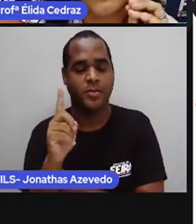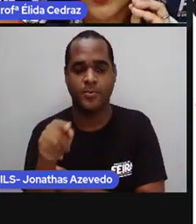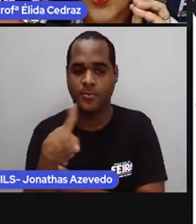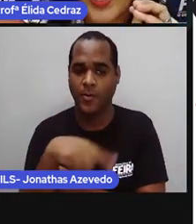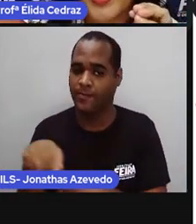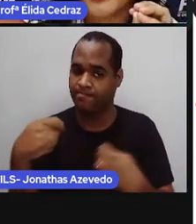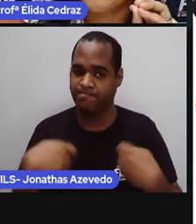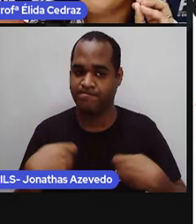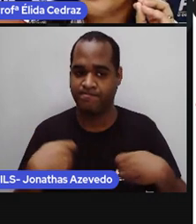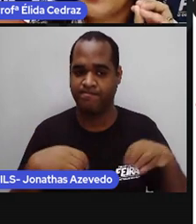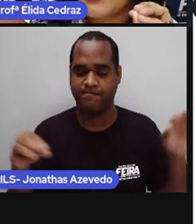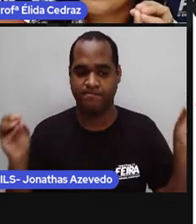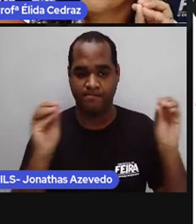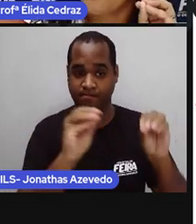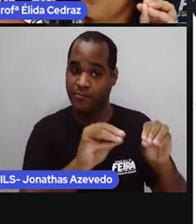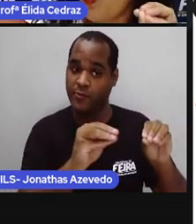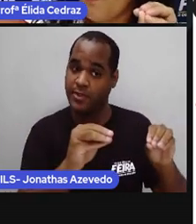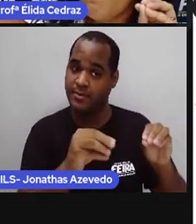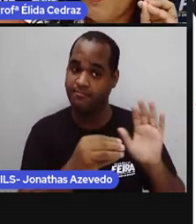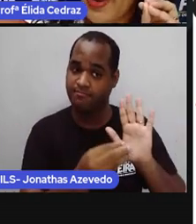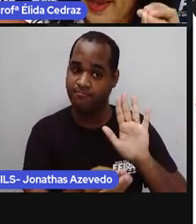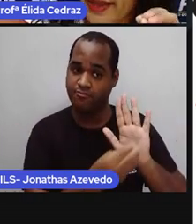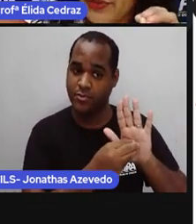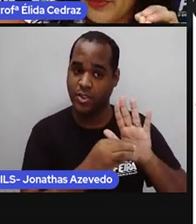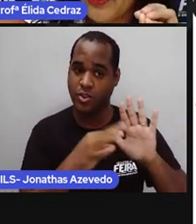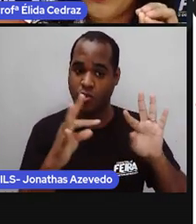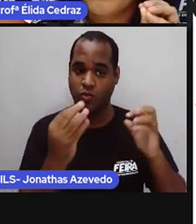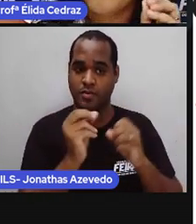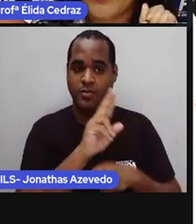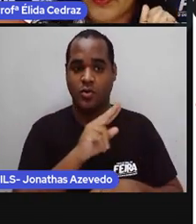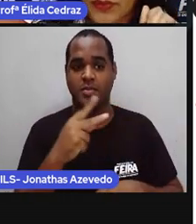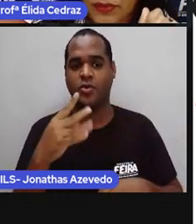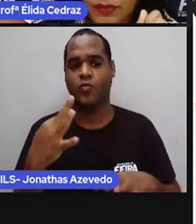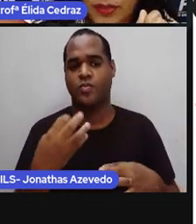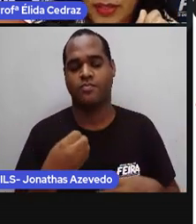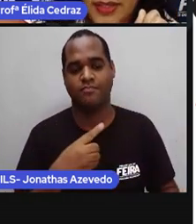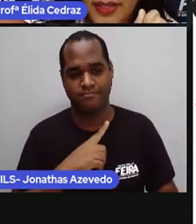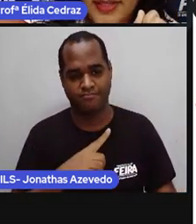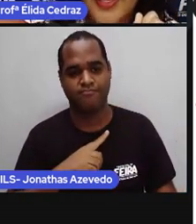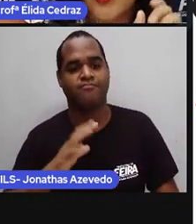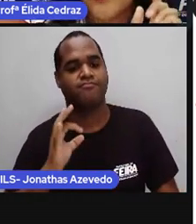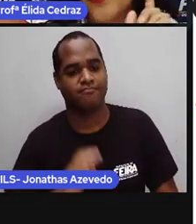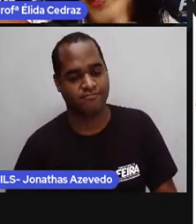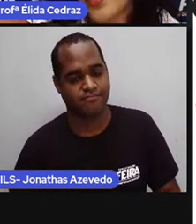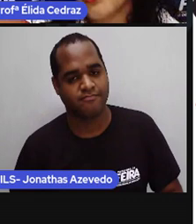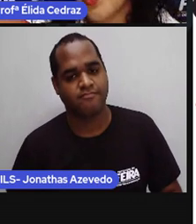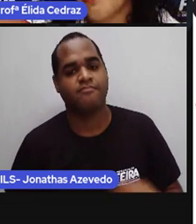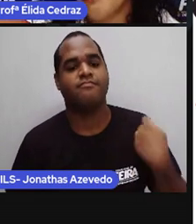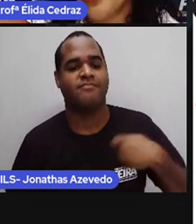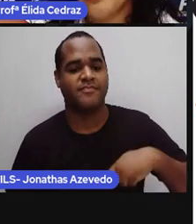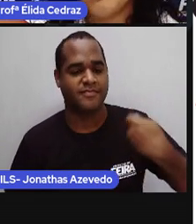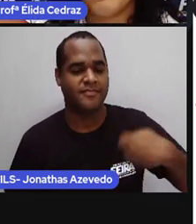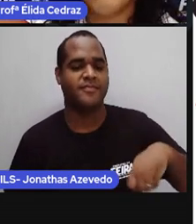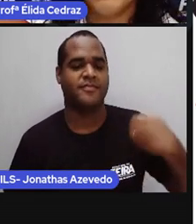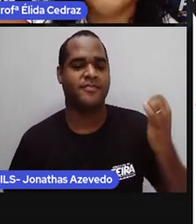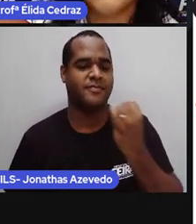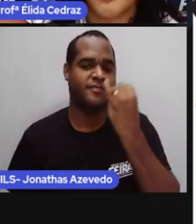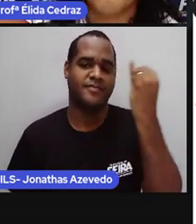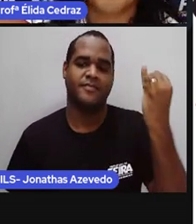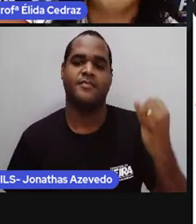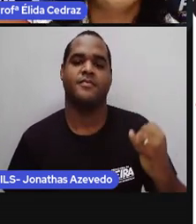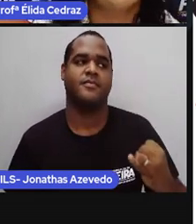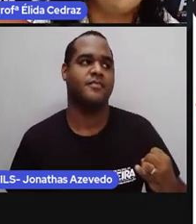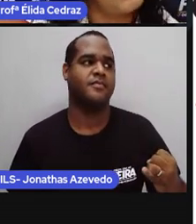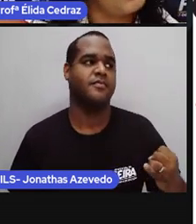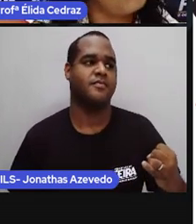colocar o endereço completo. Entendeu? Isso aí. Muito bem. Vamos